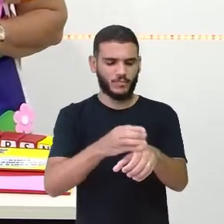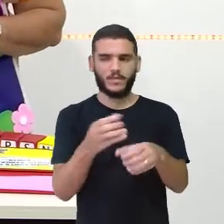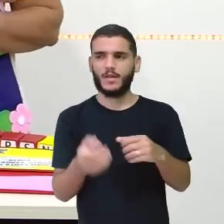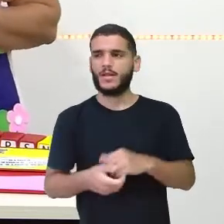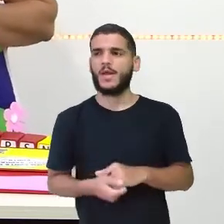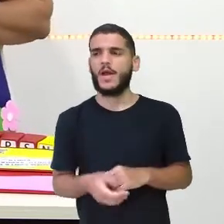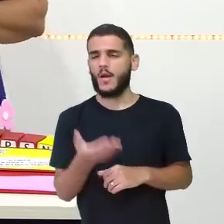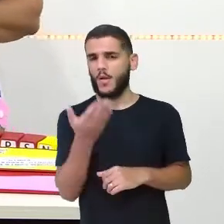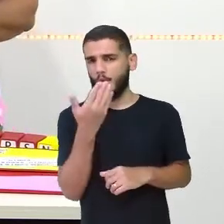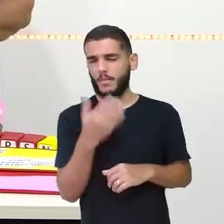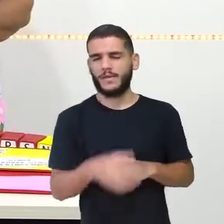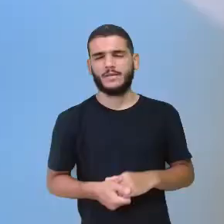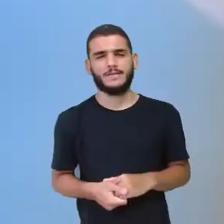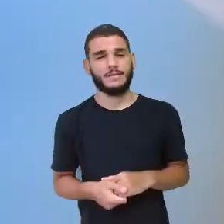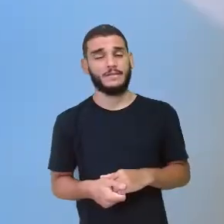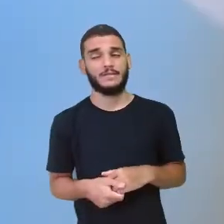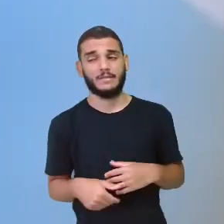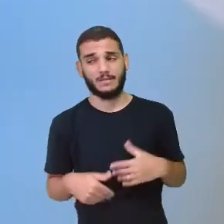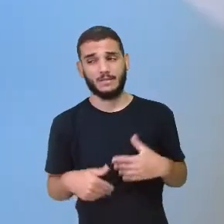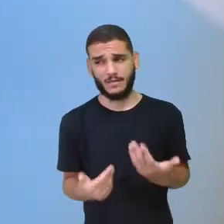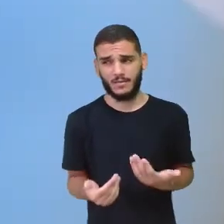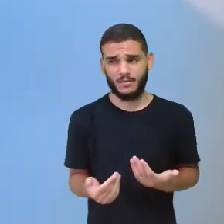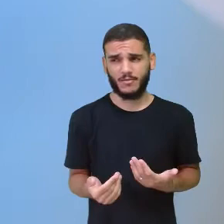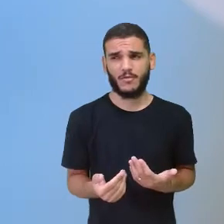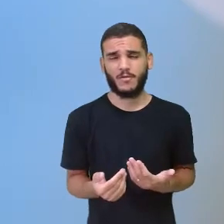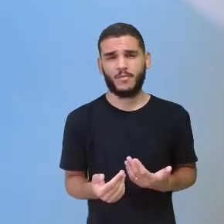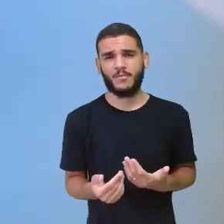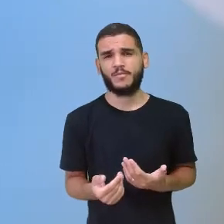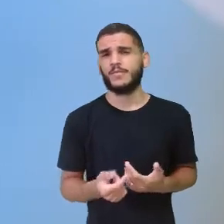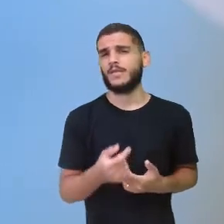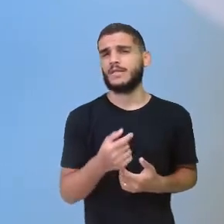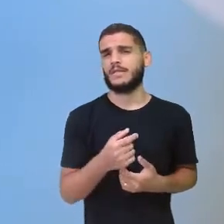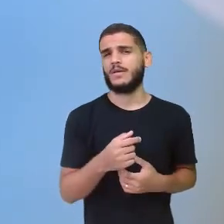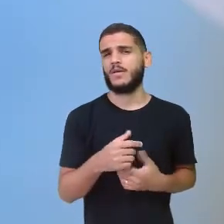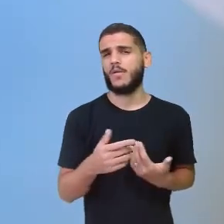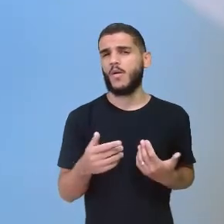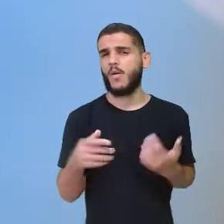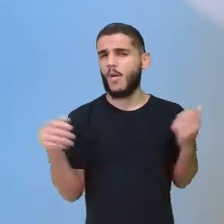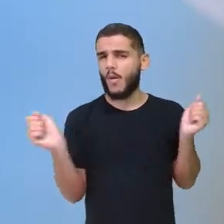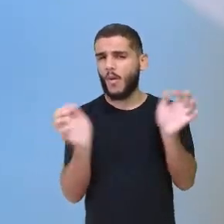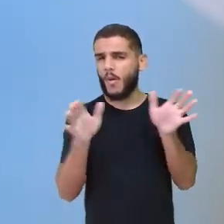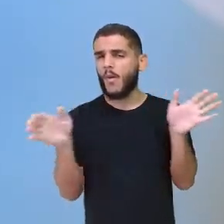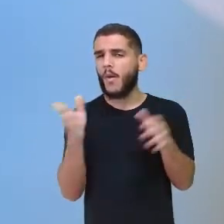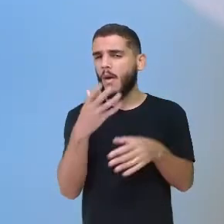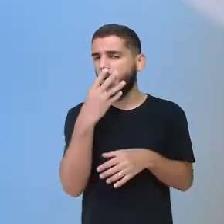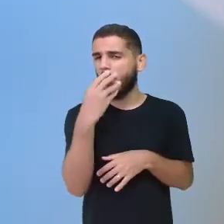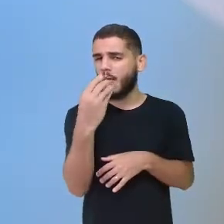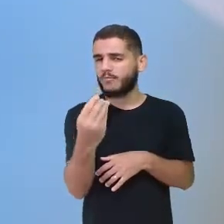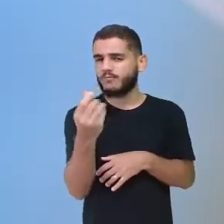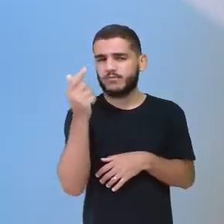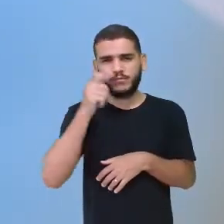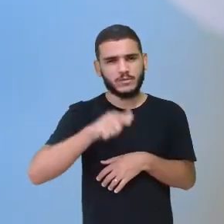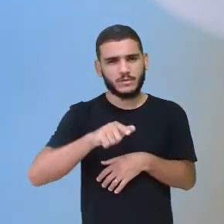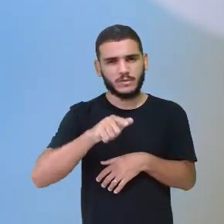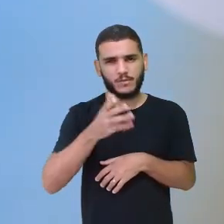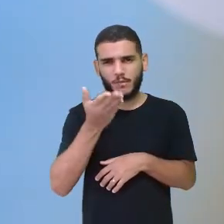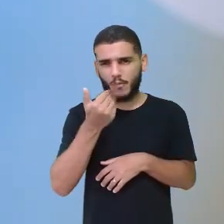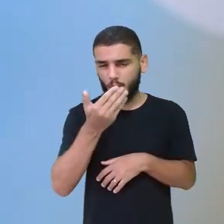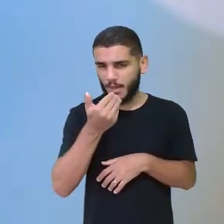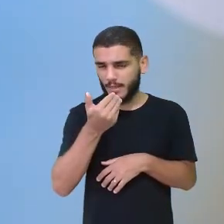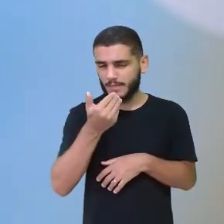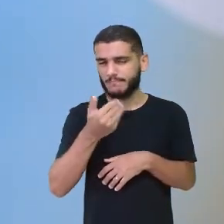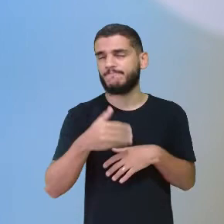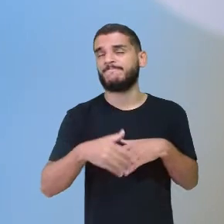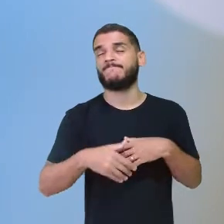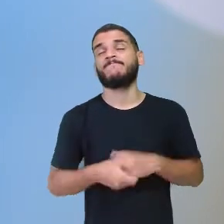Será que o tucano conseguiu comer o mingau? E aí, professora